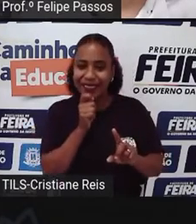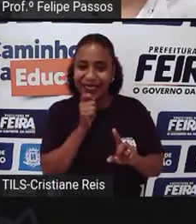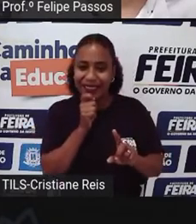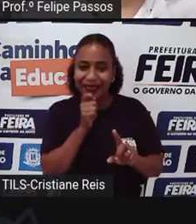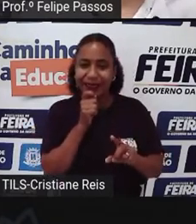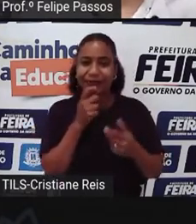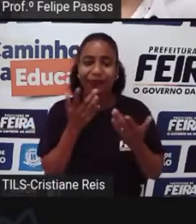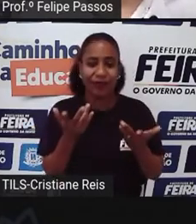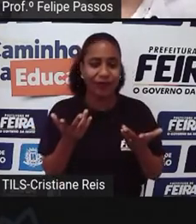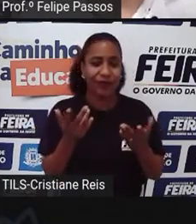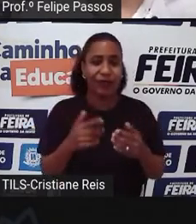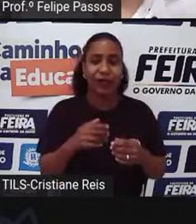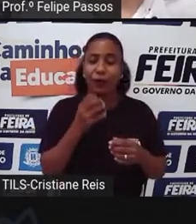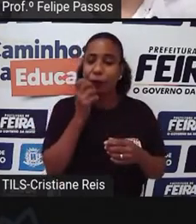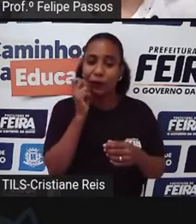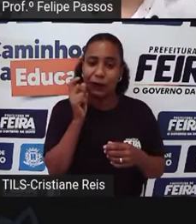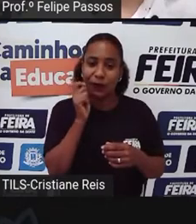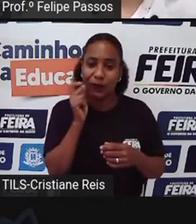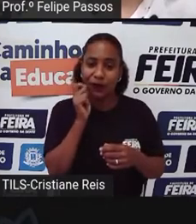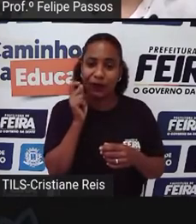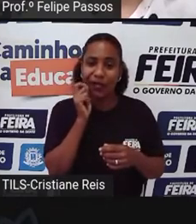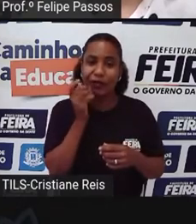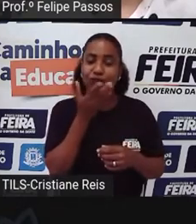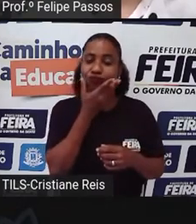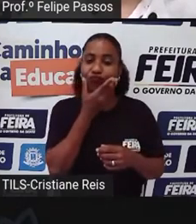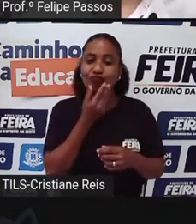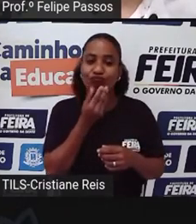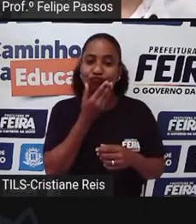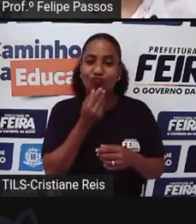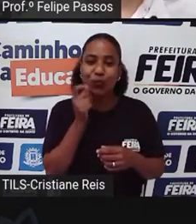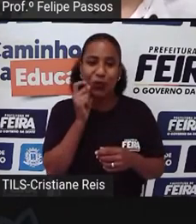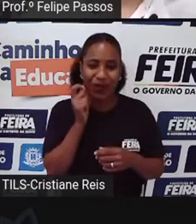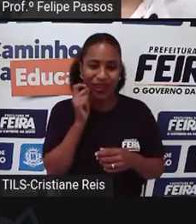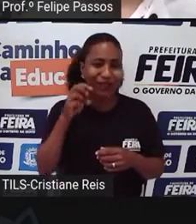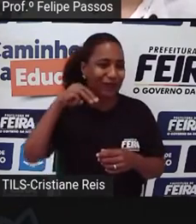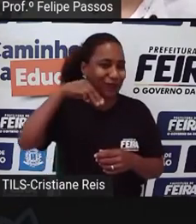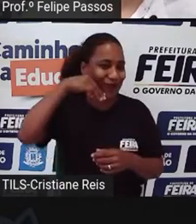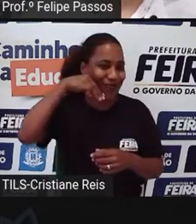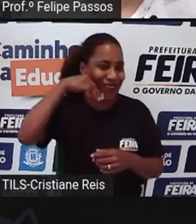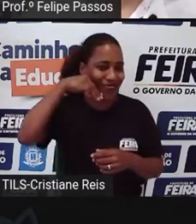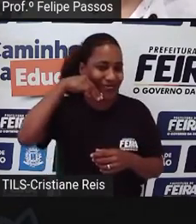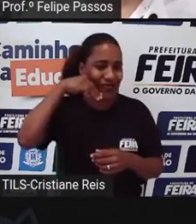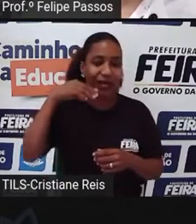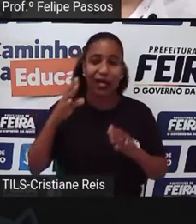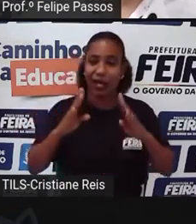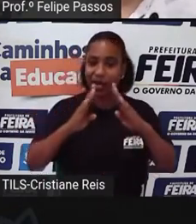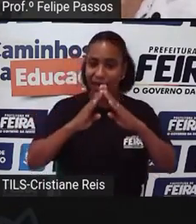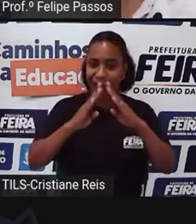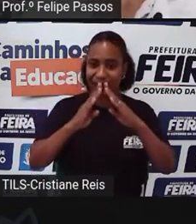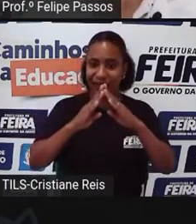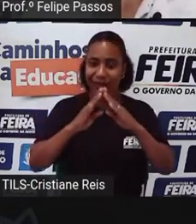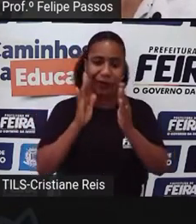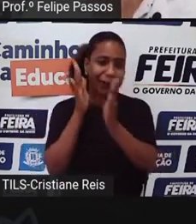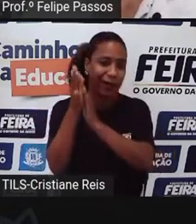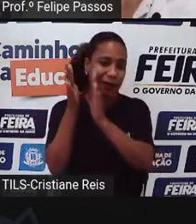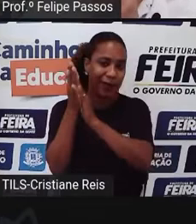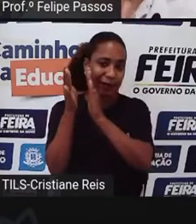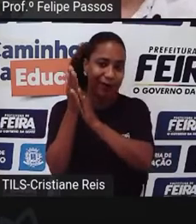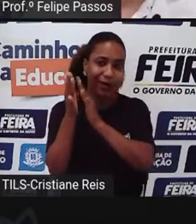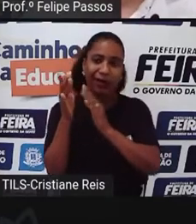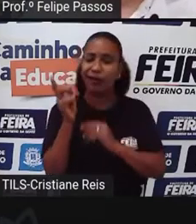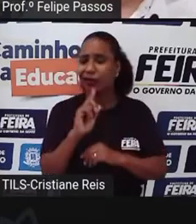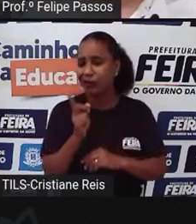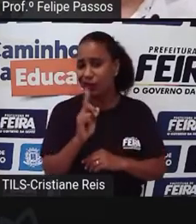hormônios O seu gato macho Por exemplo Já não vai querer Sair de casa Tão constantemente A fêmea também Né